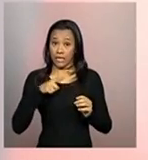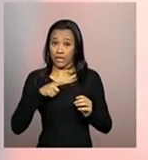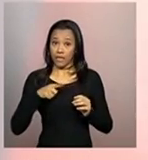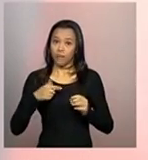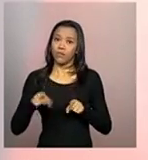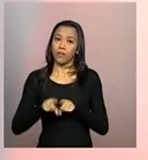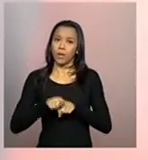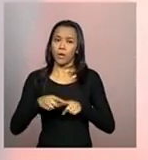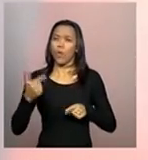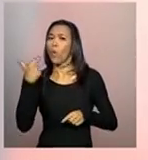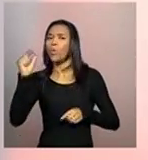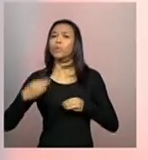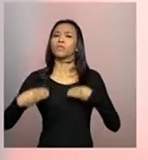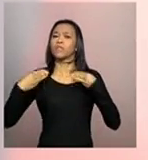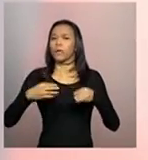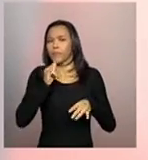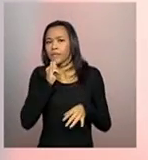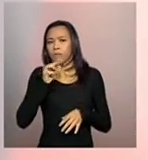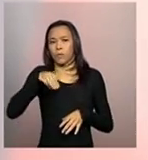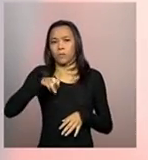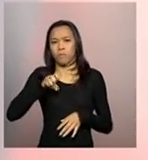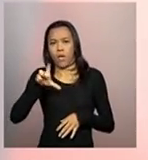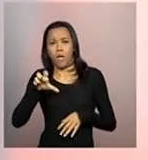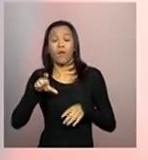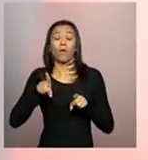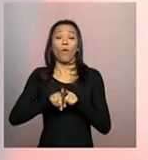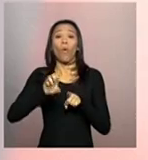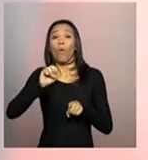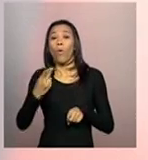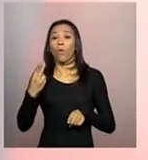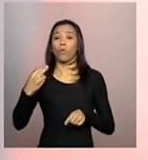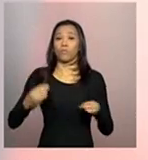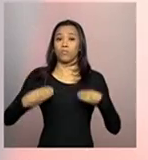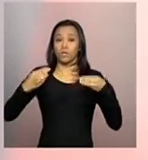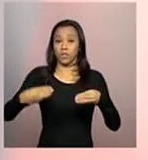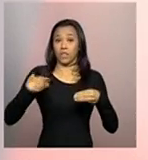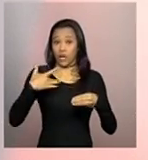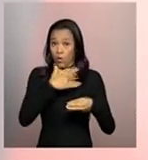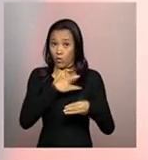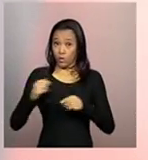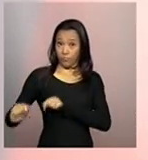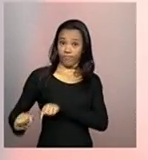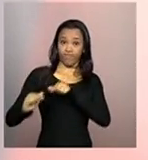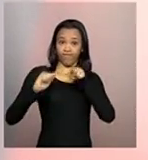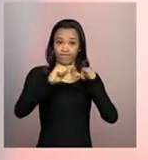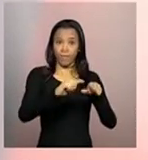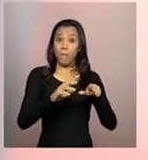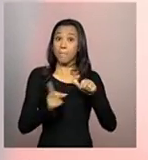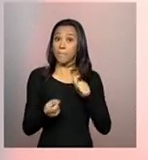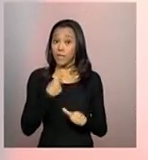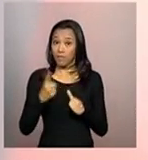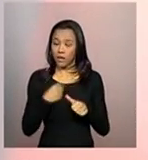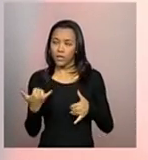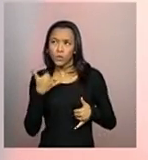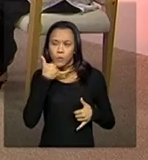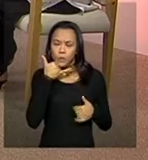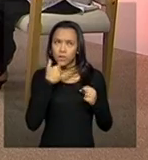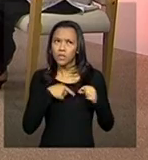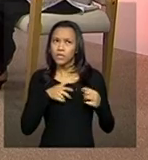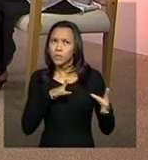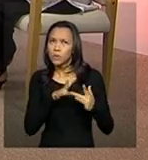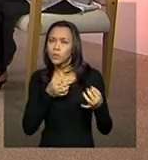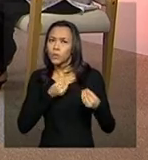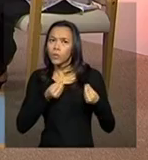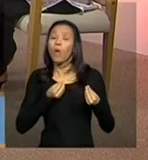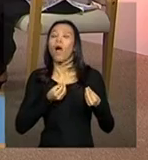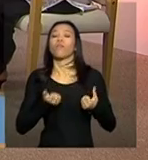beneficentes é feita, por exemplo, pelo MEC ou pelo Ministério da Saúde, mas esses ministérios nos consultam sobre esses serviços. Bom, antes de